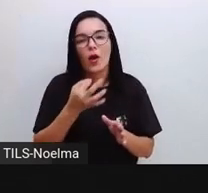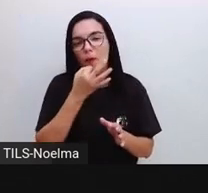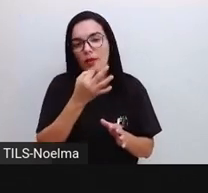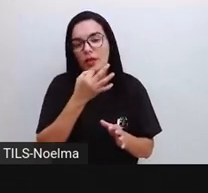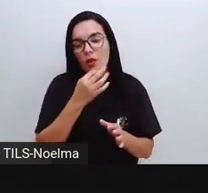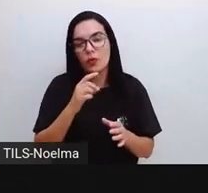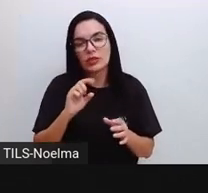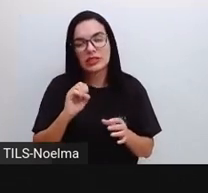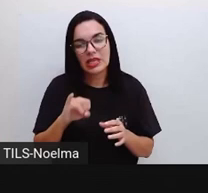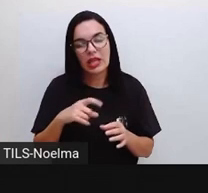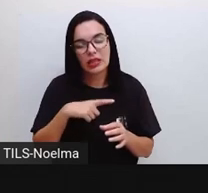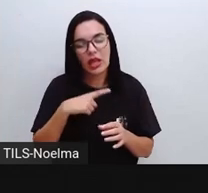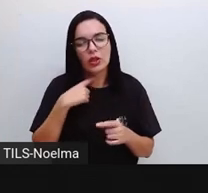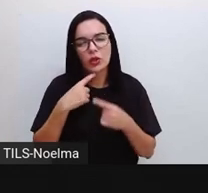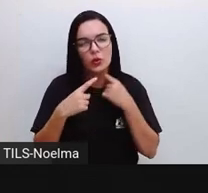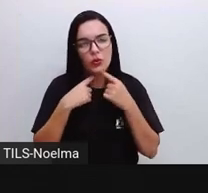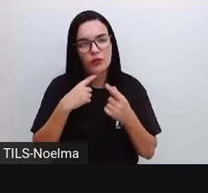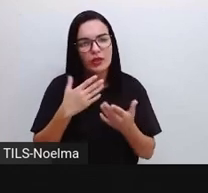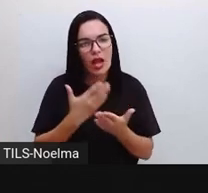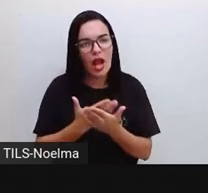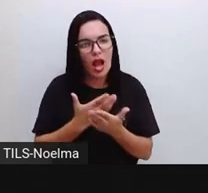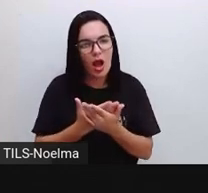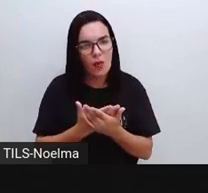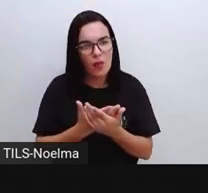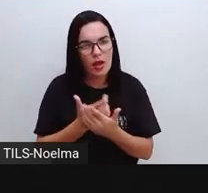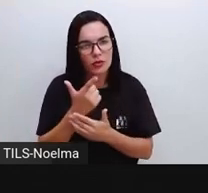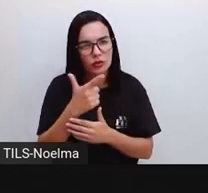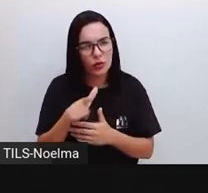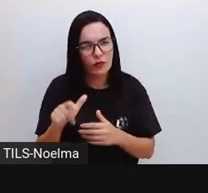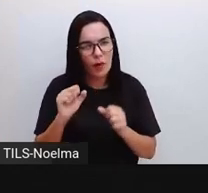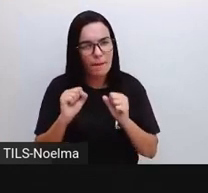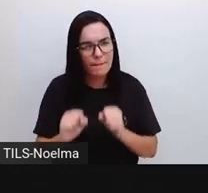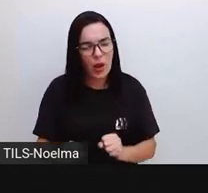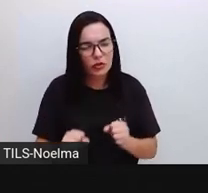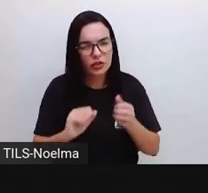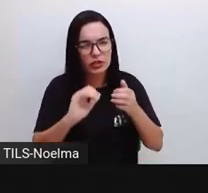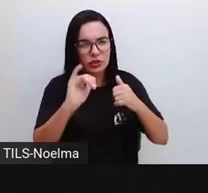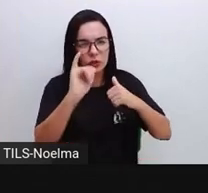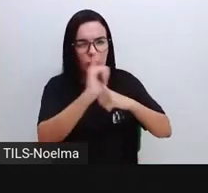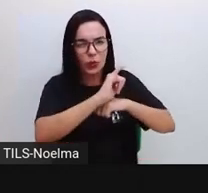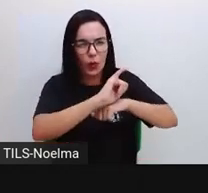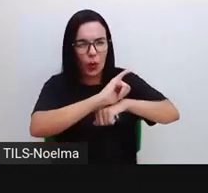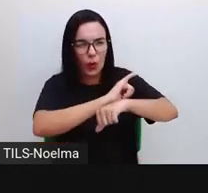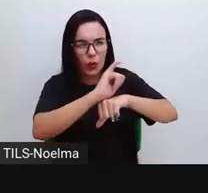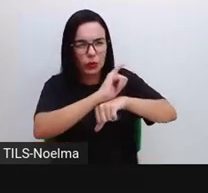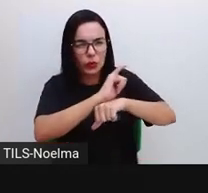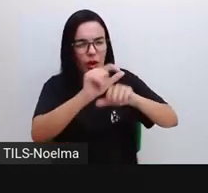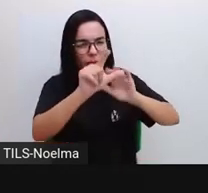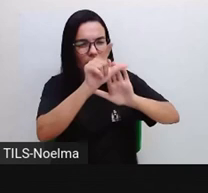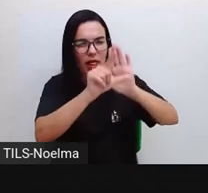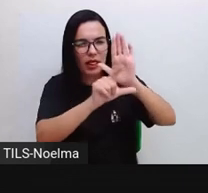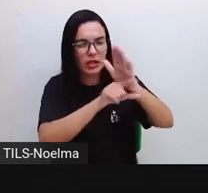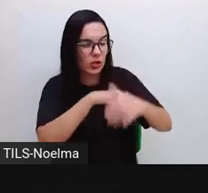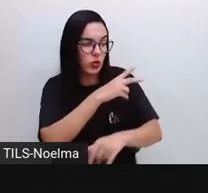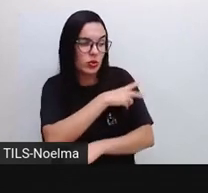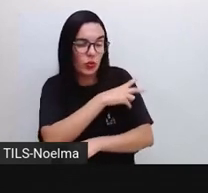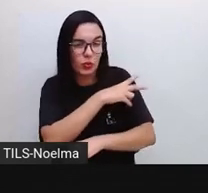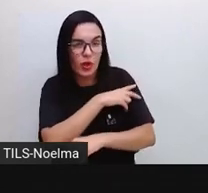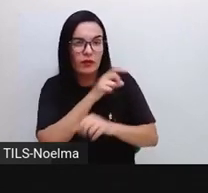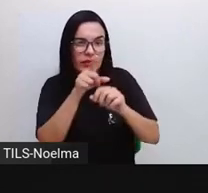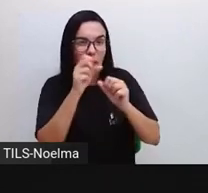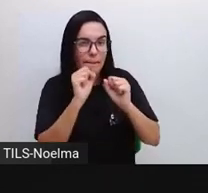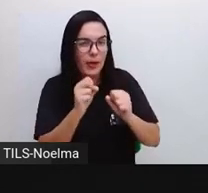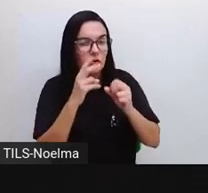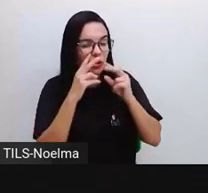Qualquer dúvida sobre essa aula, vai lá no canal da Secretaria de Educação no YouTube, na playlist do segundo ano, assiste novamente